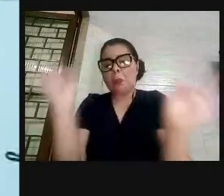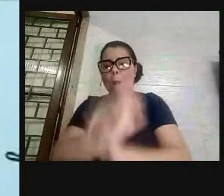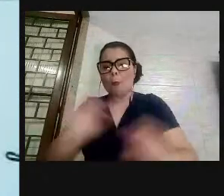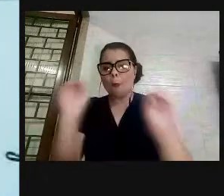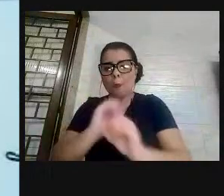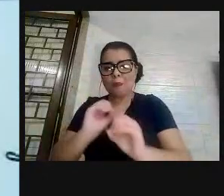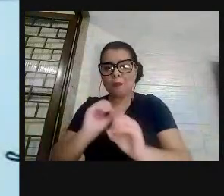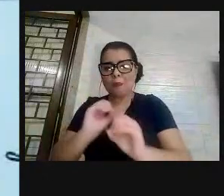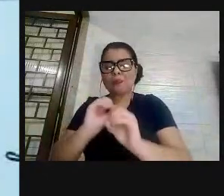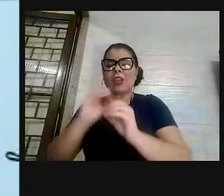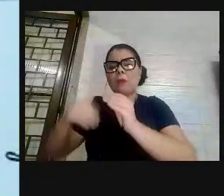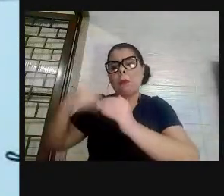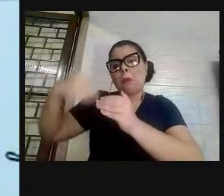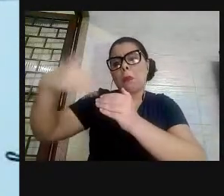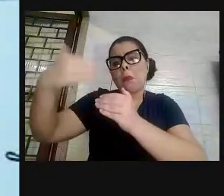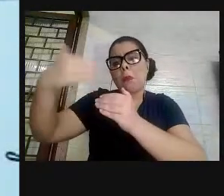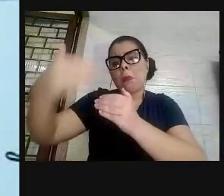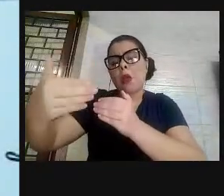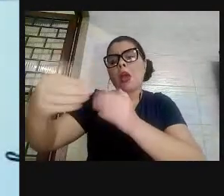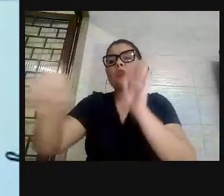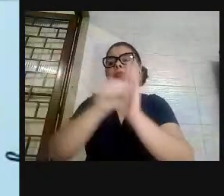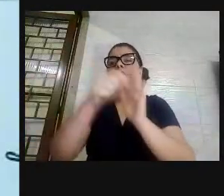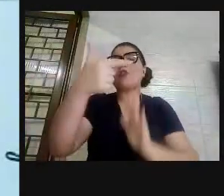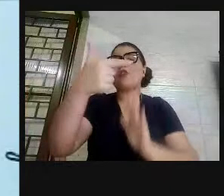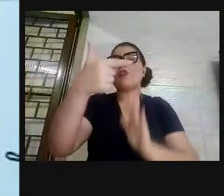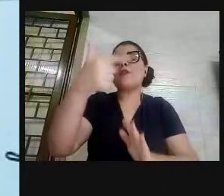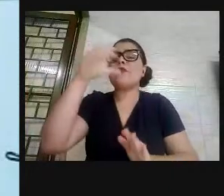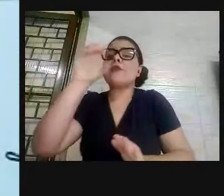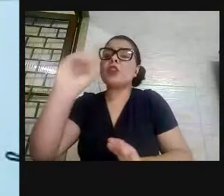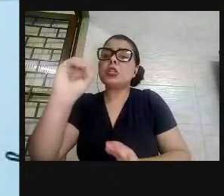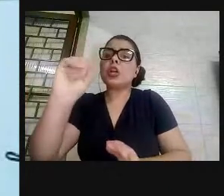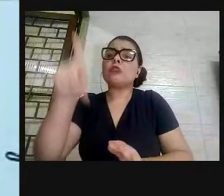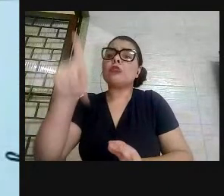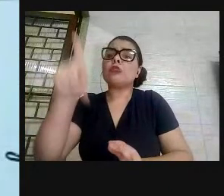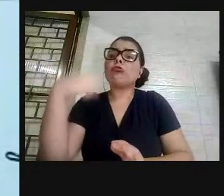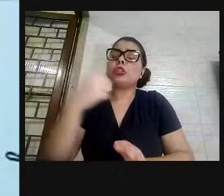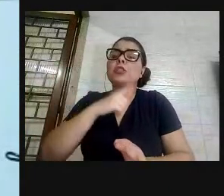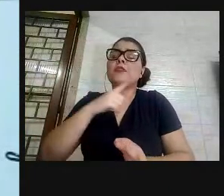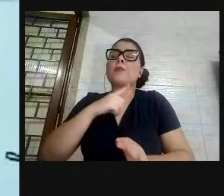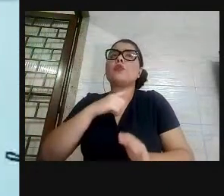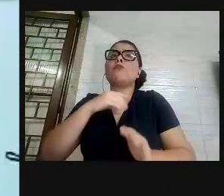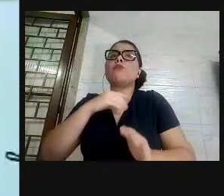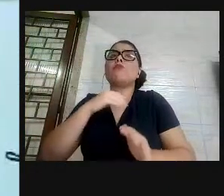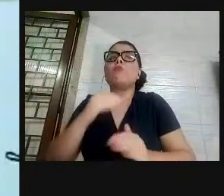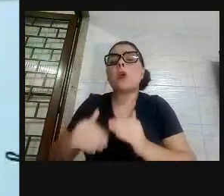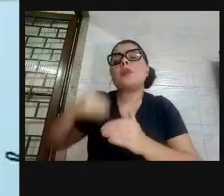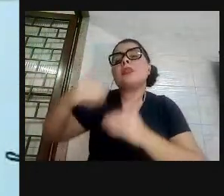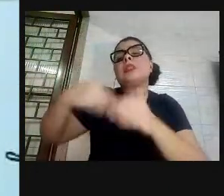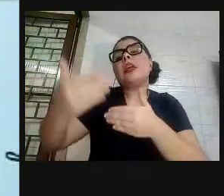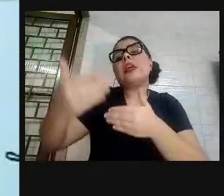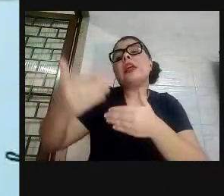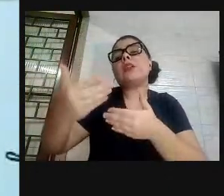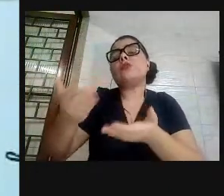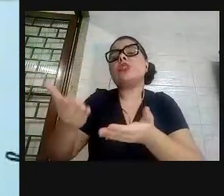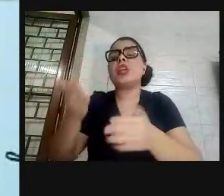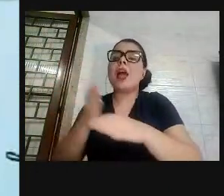República, nós tivemos o início de um processo de acesso, de democratização aos direitos.